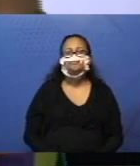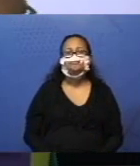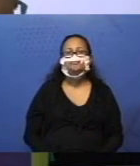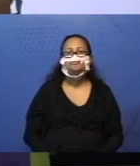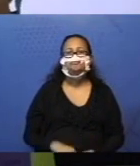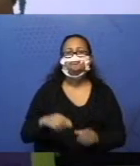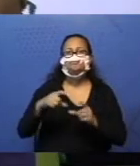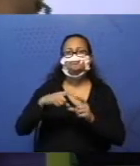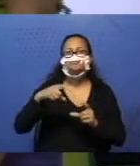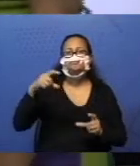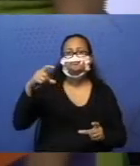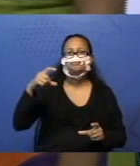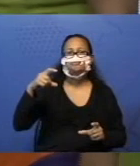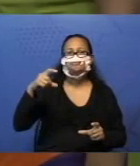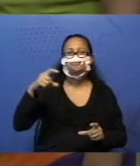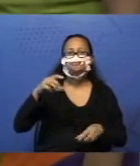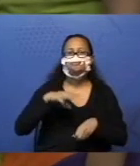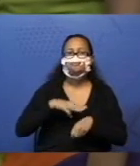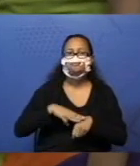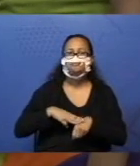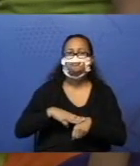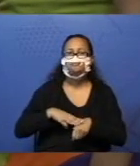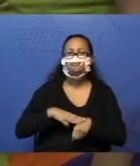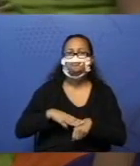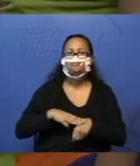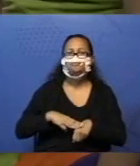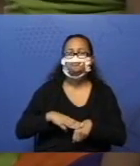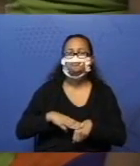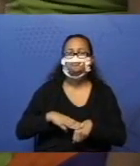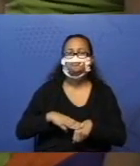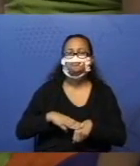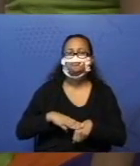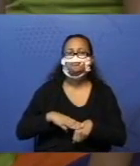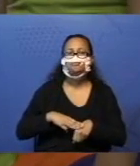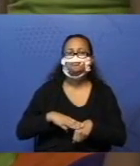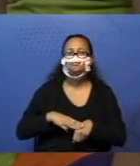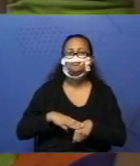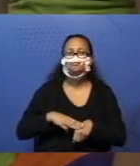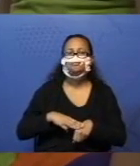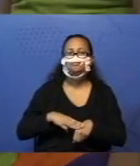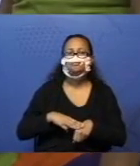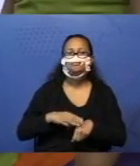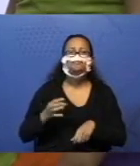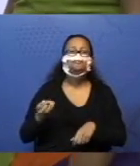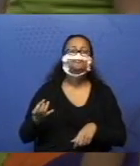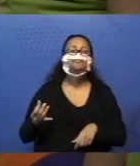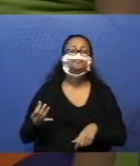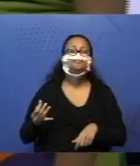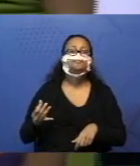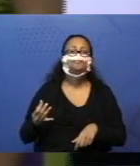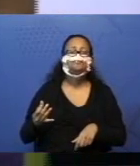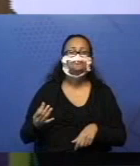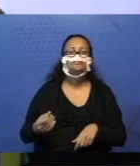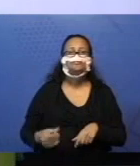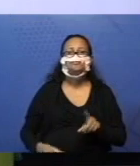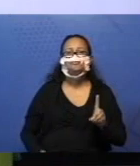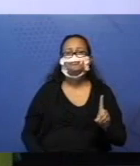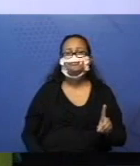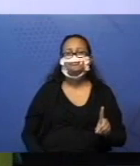a barrinha marrom. A barrinha marrom, ela tem qual valor? Vamos contar.